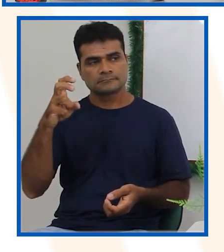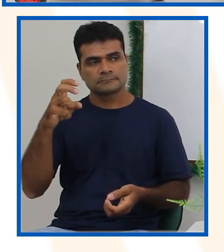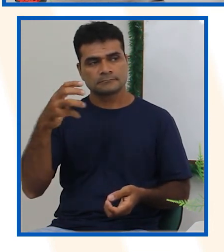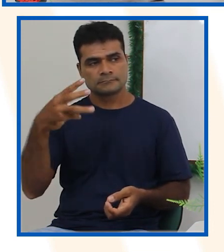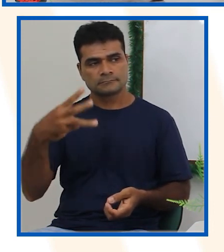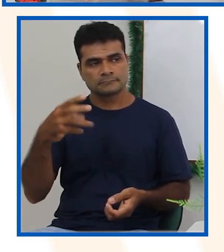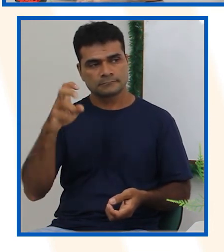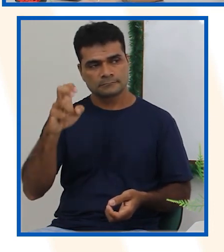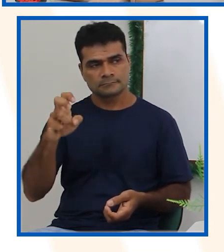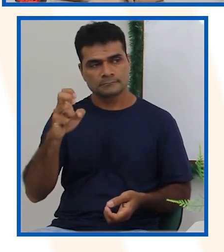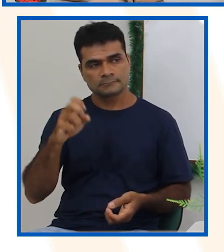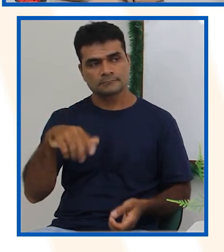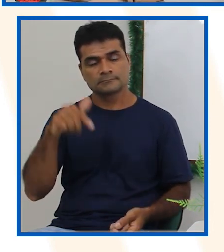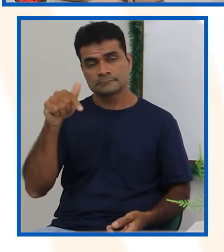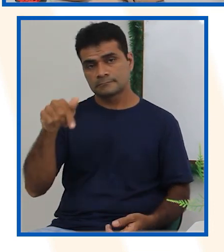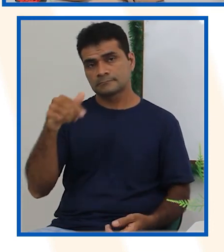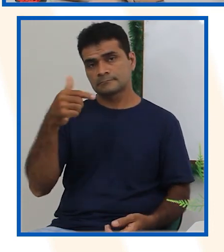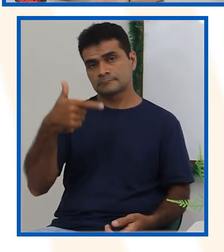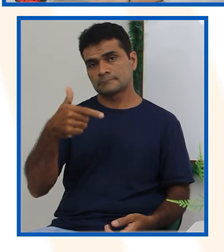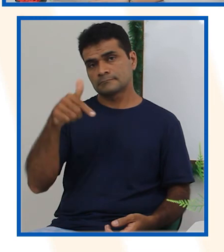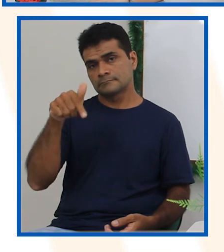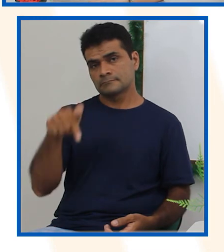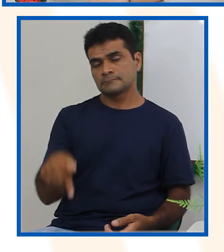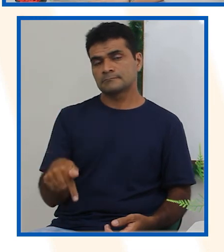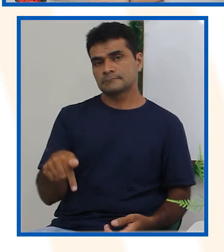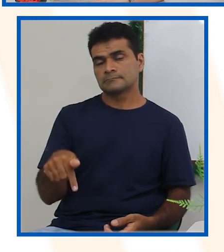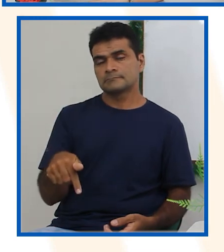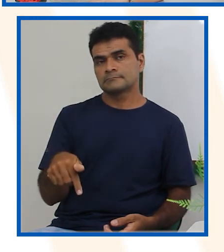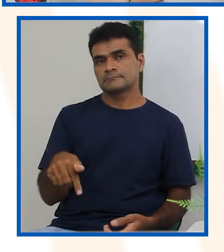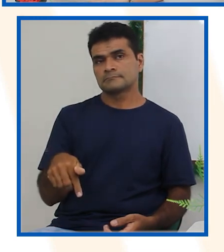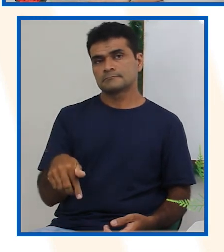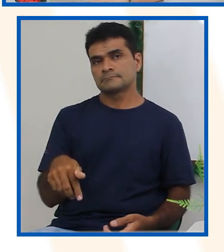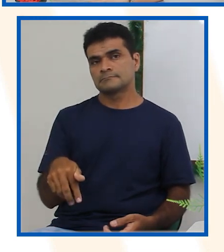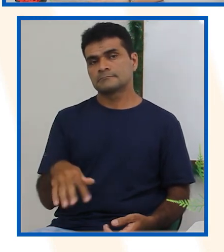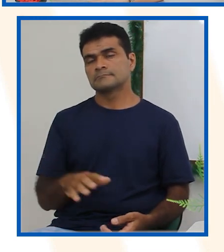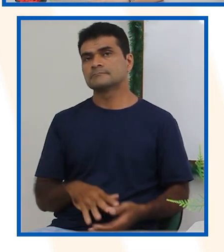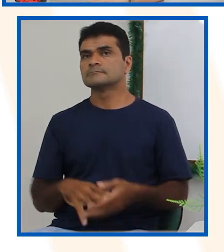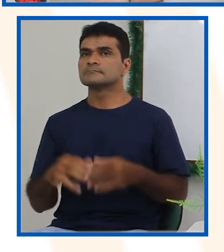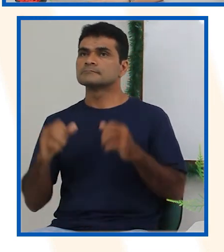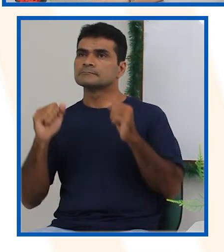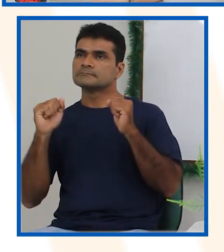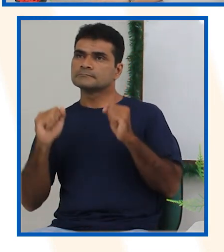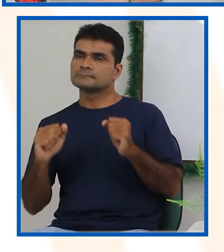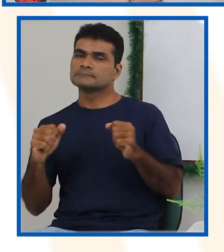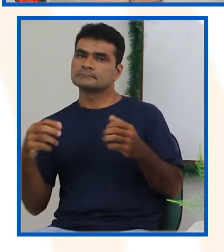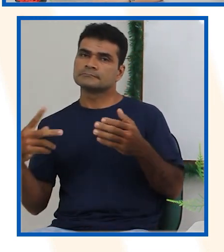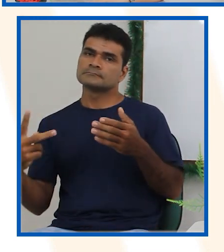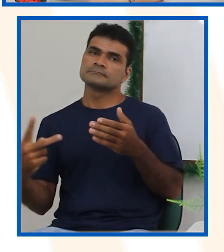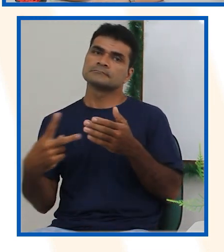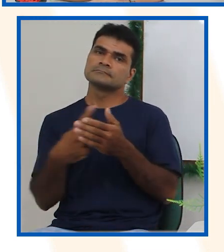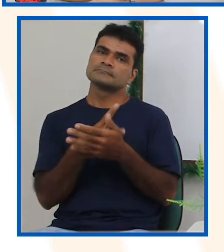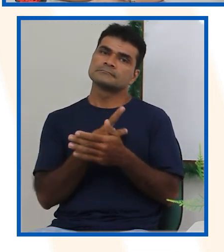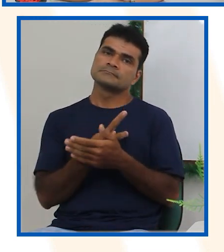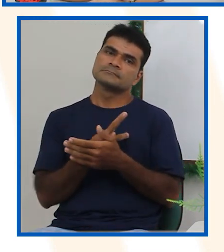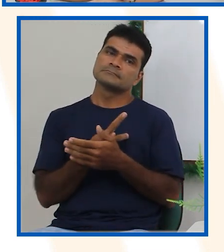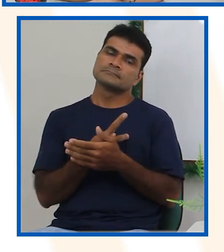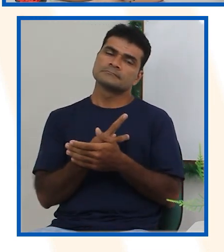7 e 27. É mais provável. Pode acontecer com mais frequência.